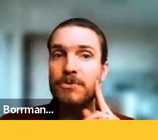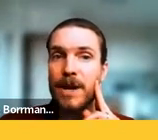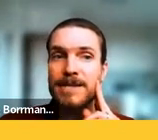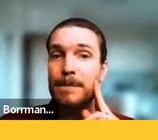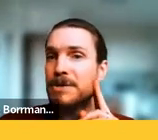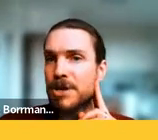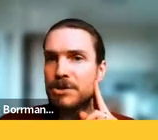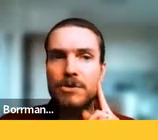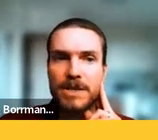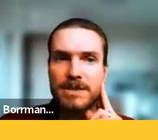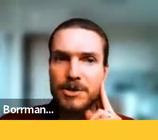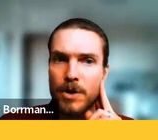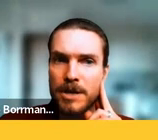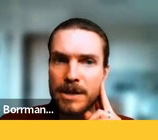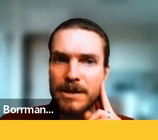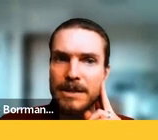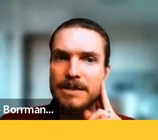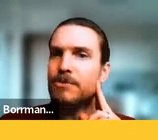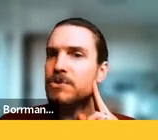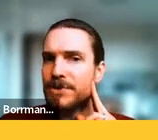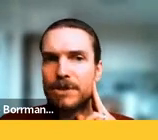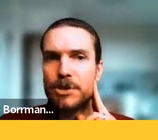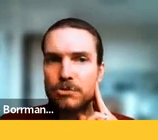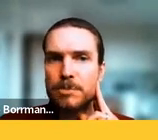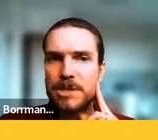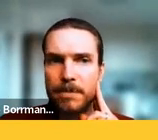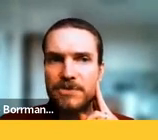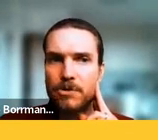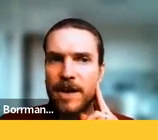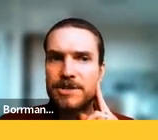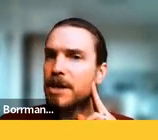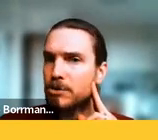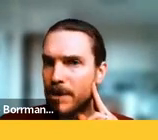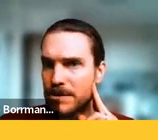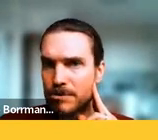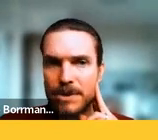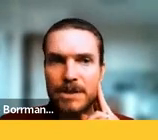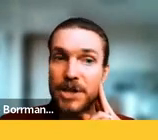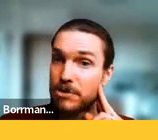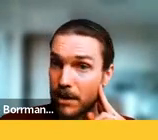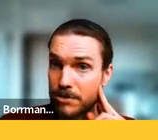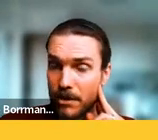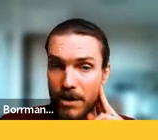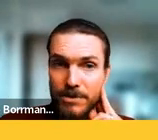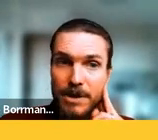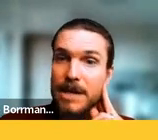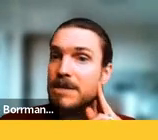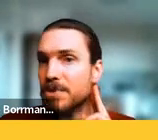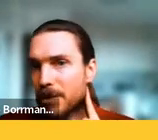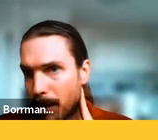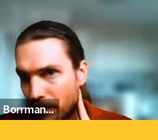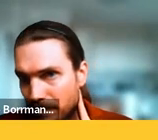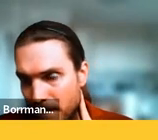da influência abrangente da Universidade de Coimbra na fundação das duas principais faculdades de direito no Brasil, já no século XIX,